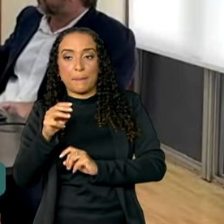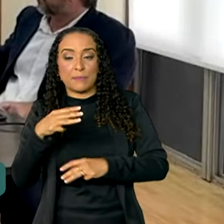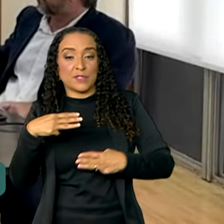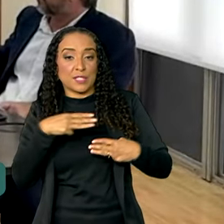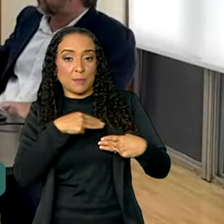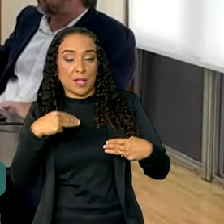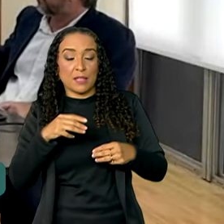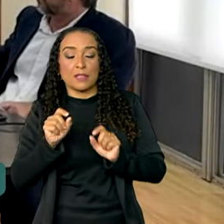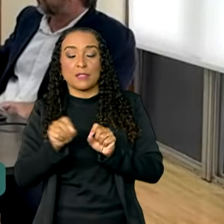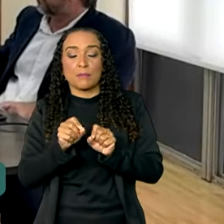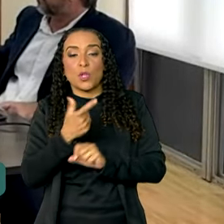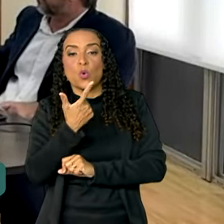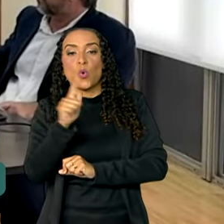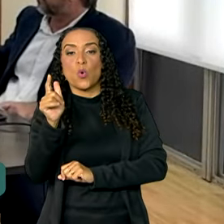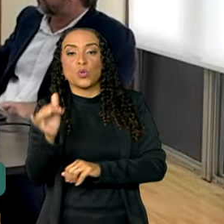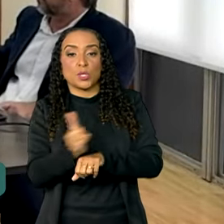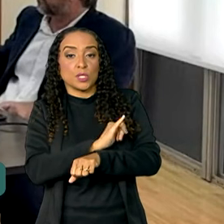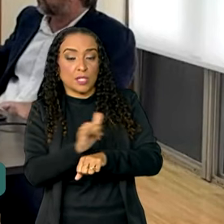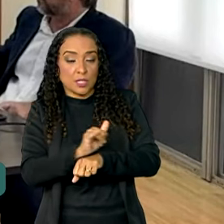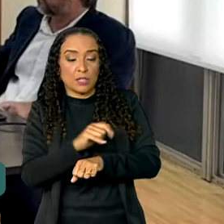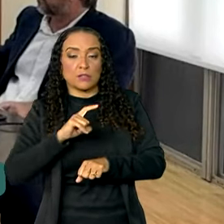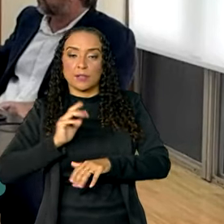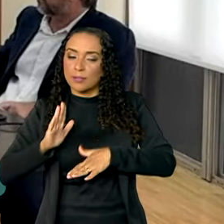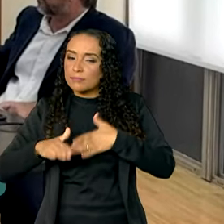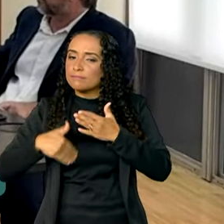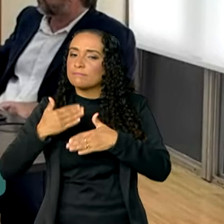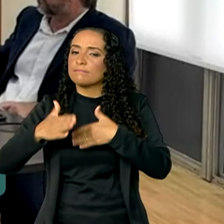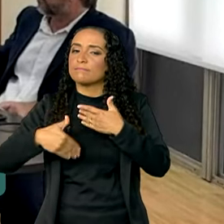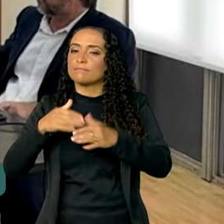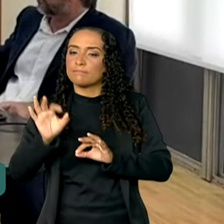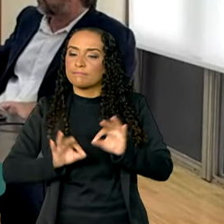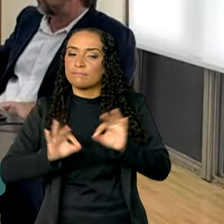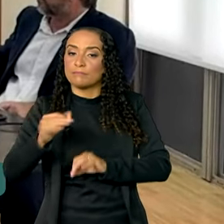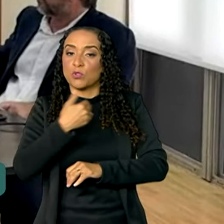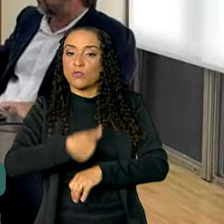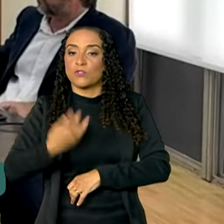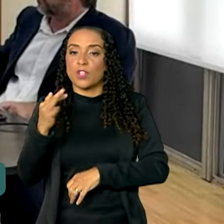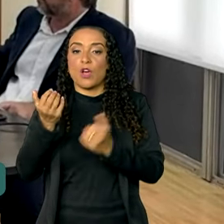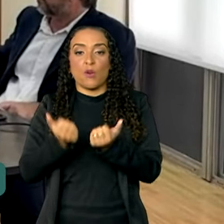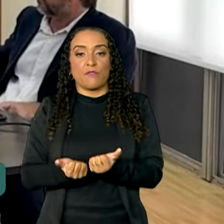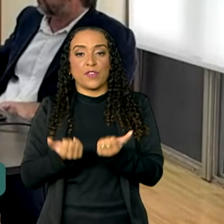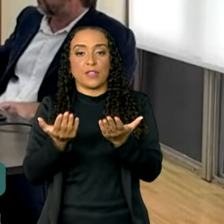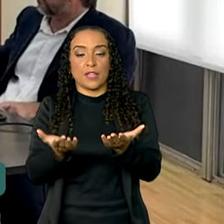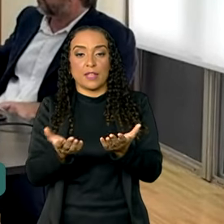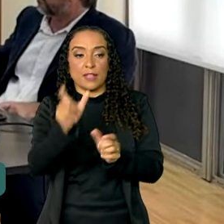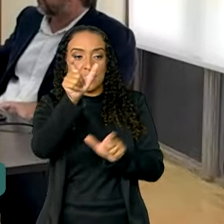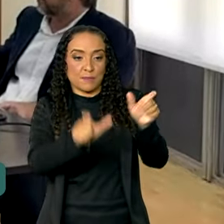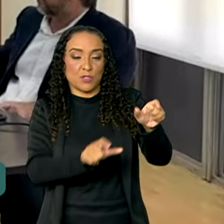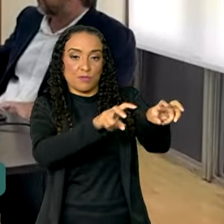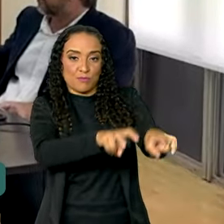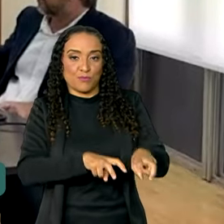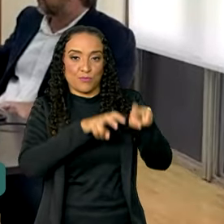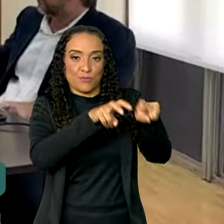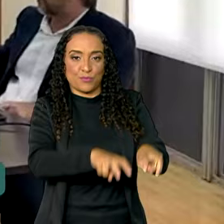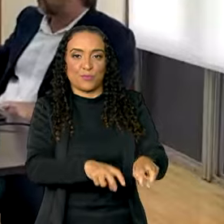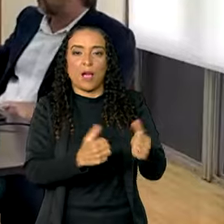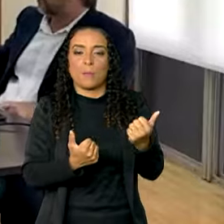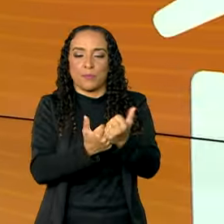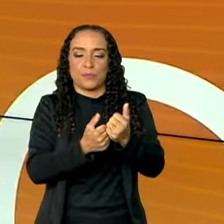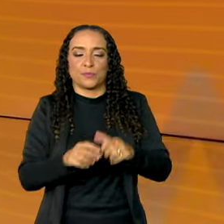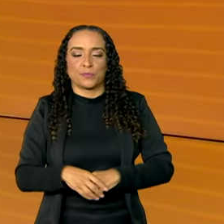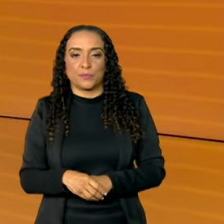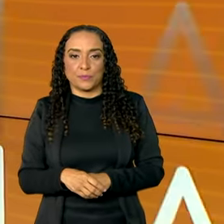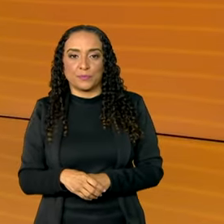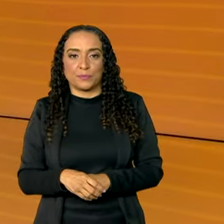outras medidas estão em curso para que o governo federal ofereça aos agricultores grande apoio.